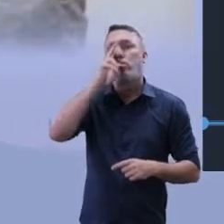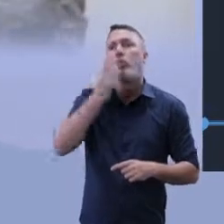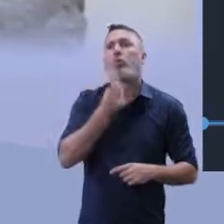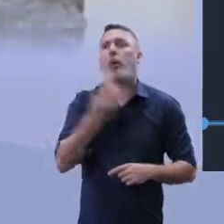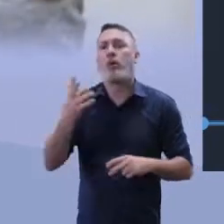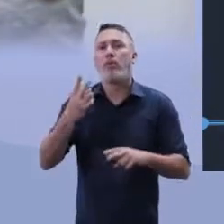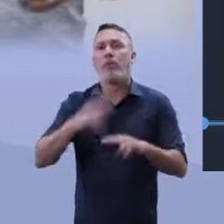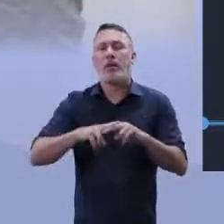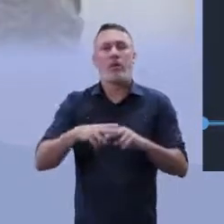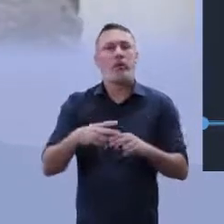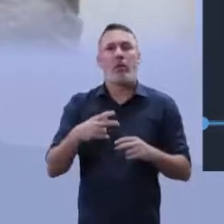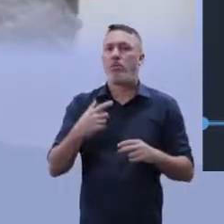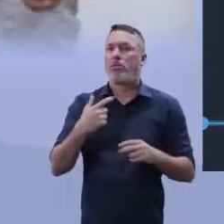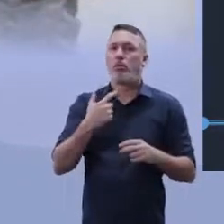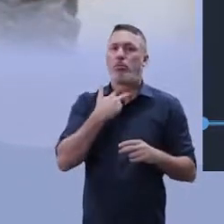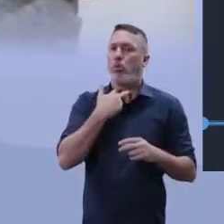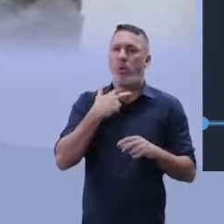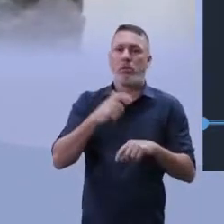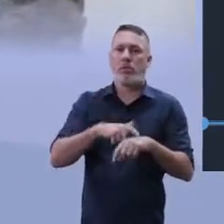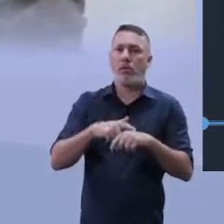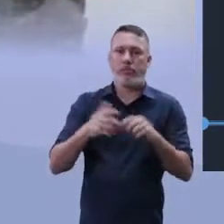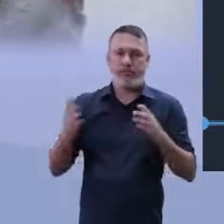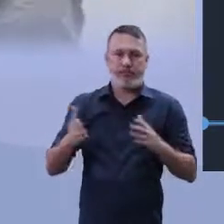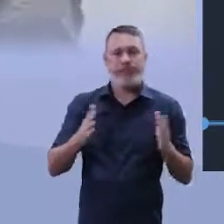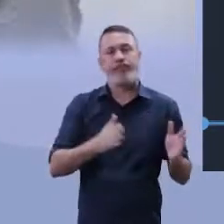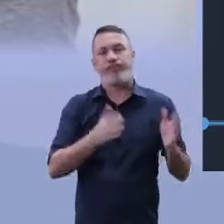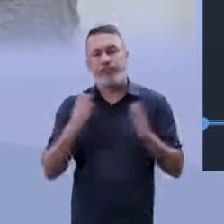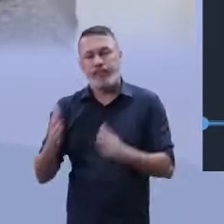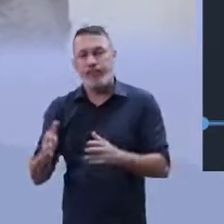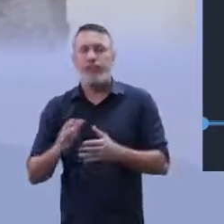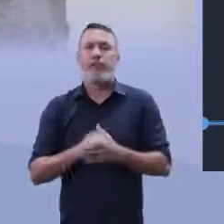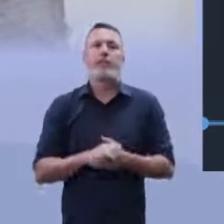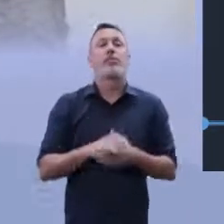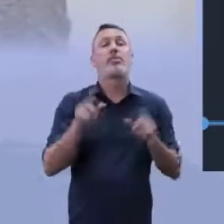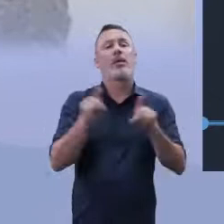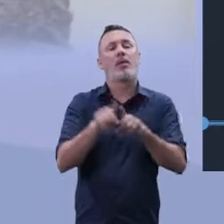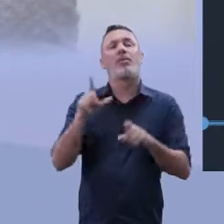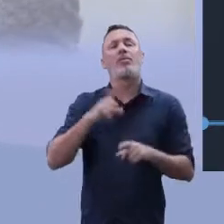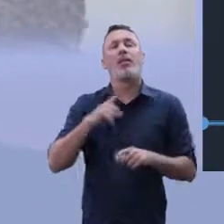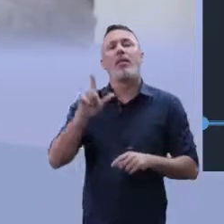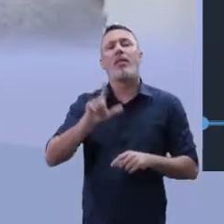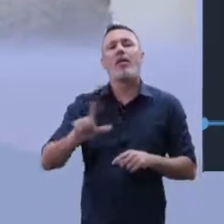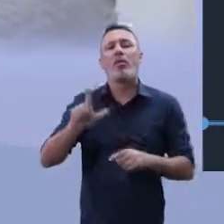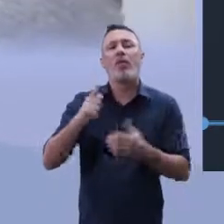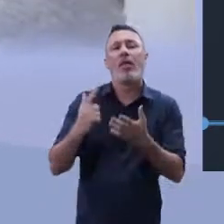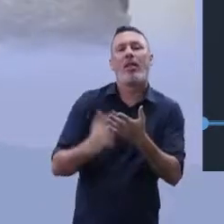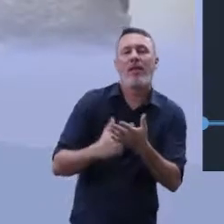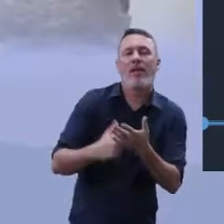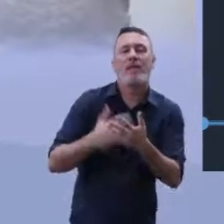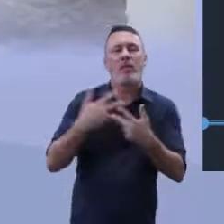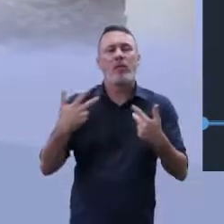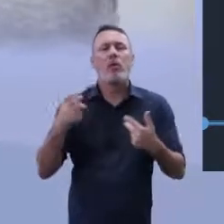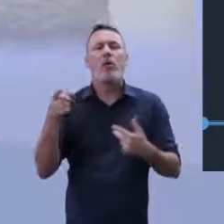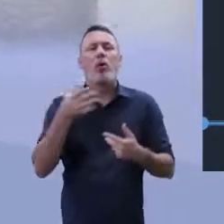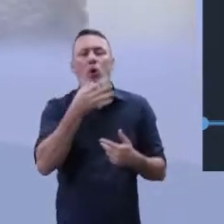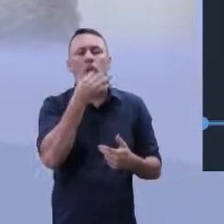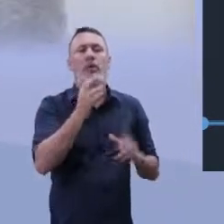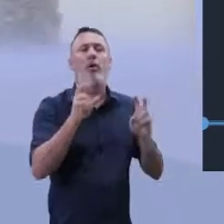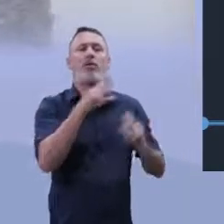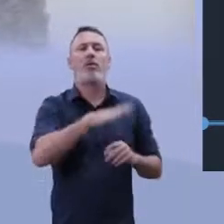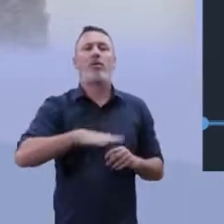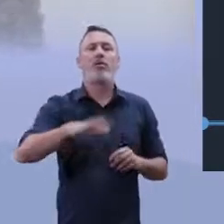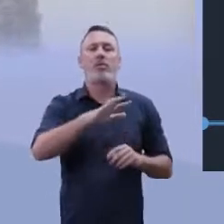quantos presos. Então, a gente tem que analisar esse aspecto. Nós falamos um pouquinho sobre como que a literatura, ela enxerga